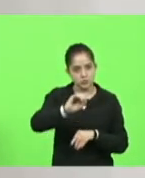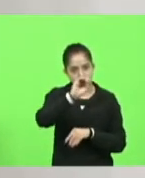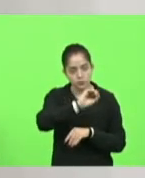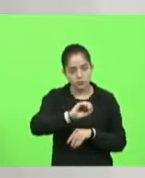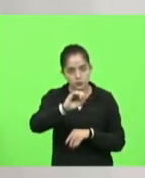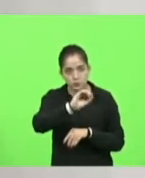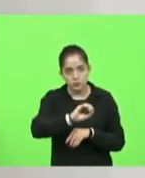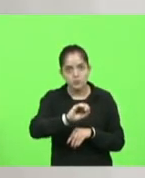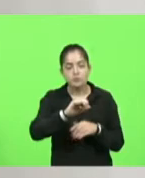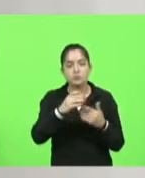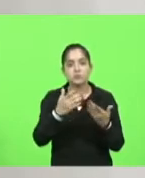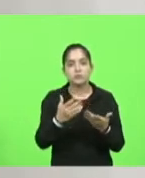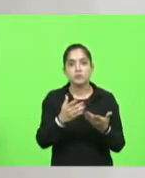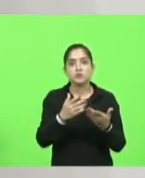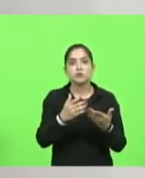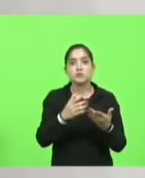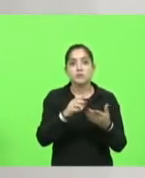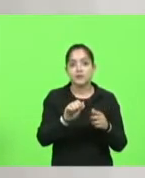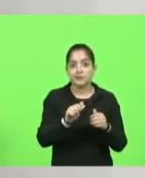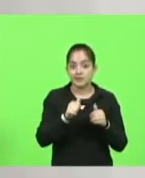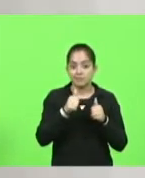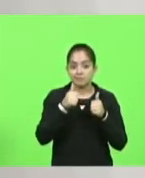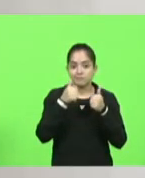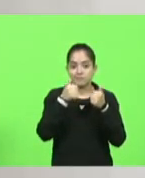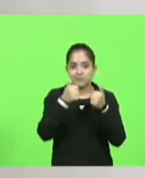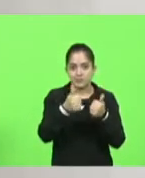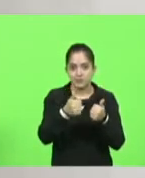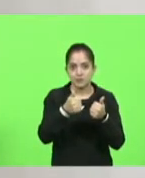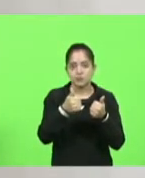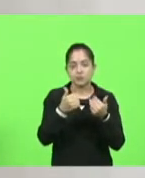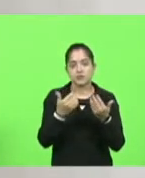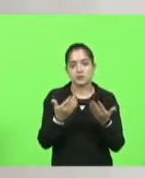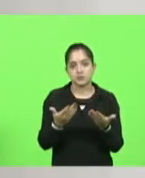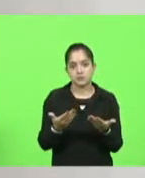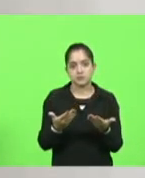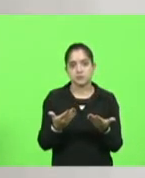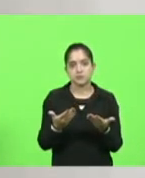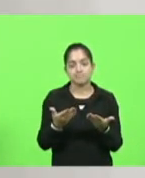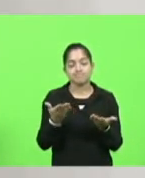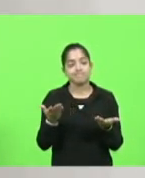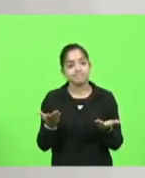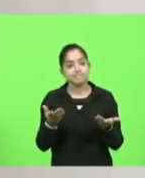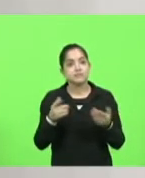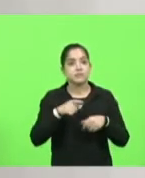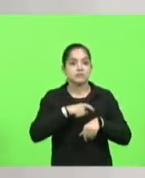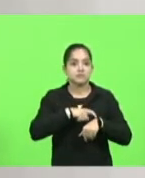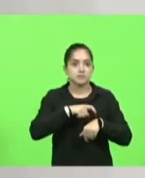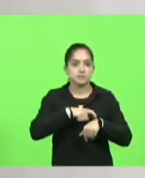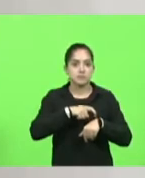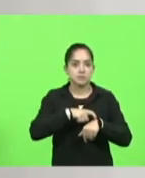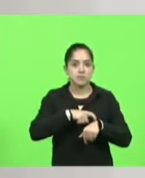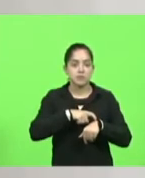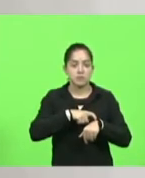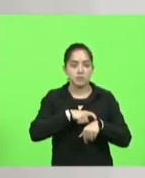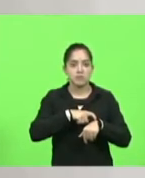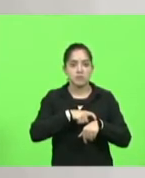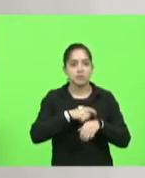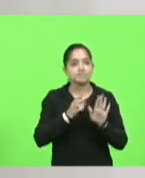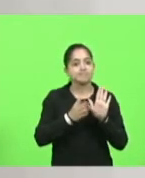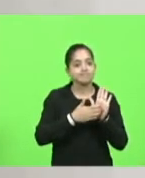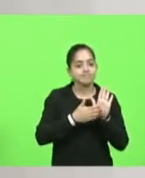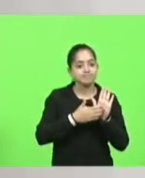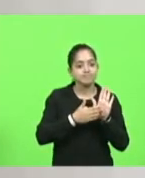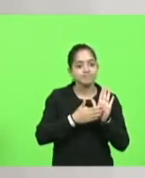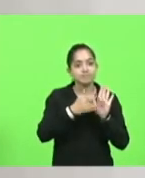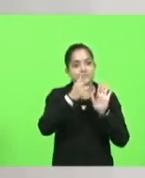muito mais agradável muito mais confortável eu penso que está na hora de a gente propor medidas que